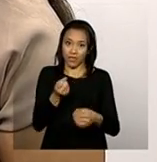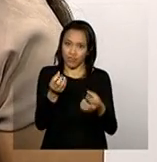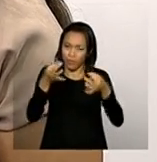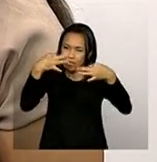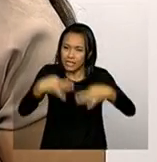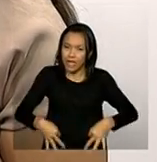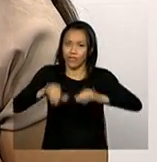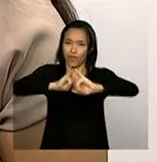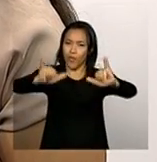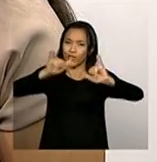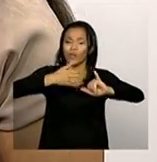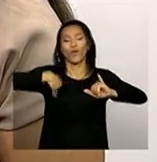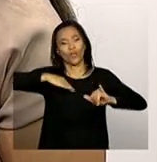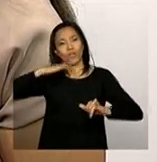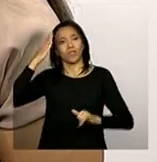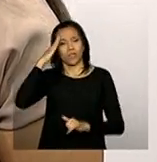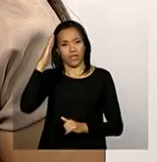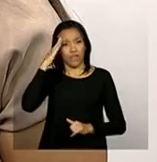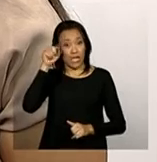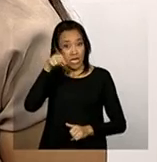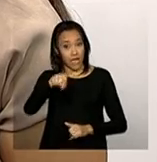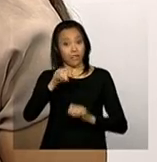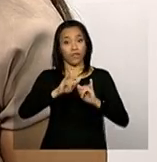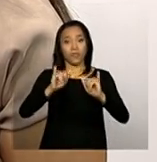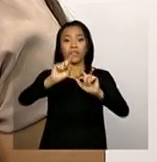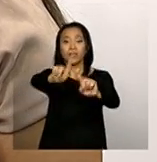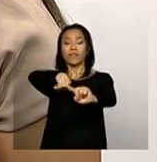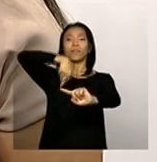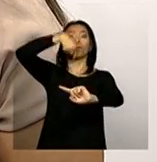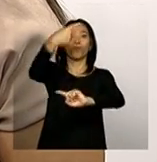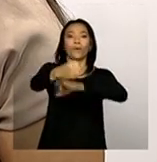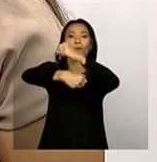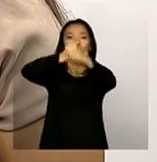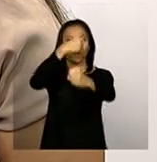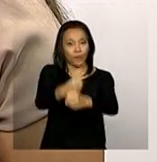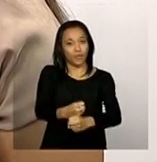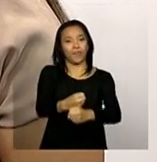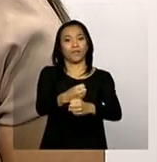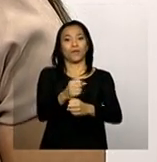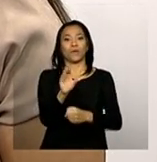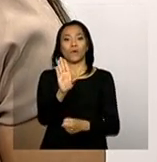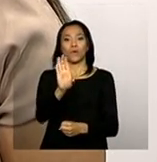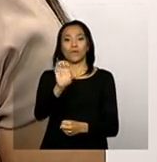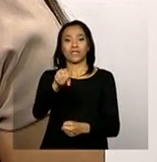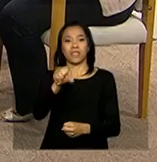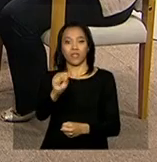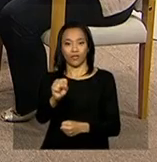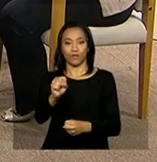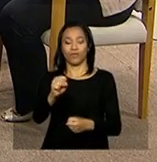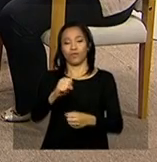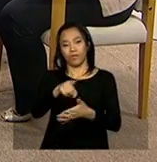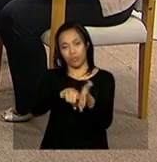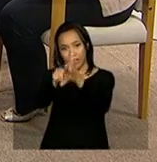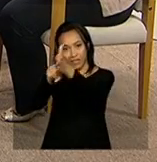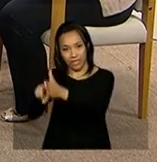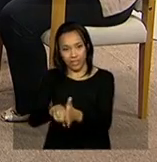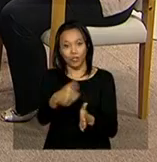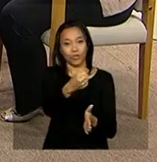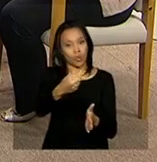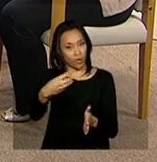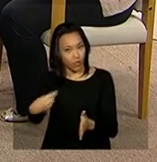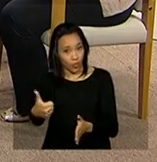vai ficar entendendo essa informação até o próximo ano, até o censo 2014. Por isso, a importância de se preencher